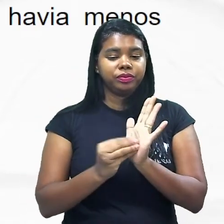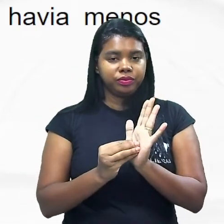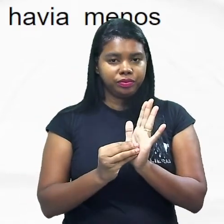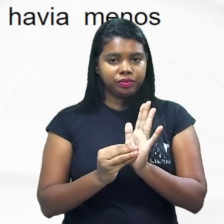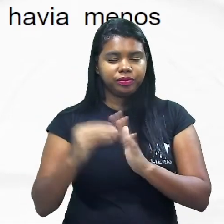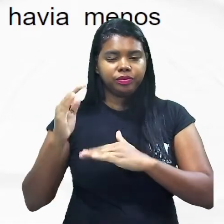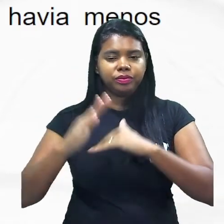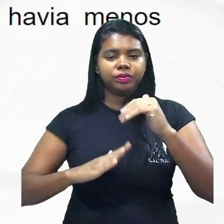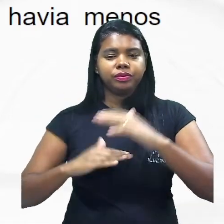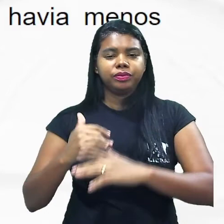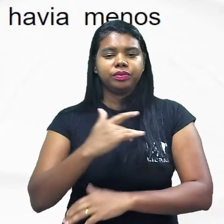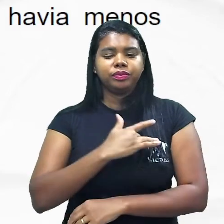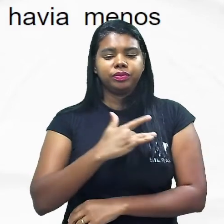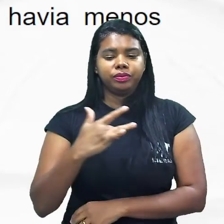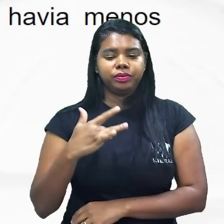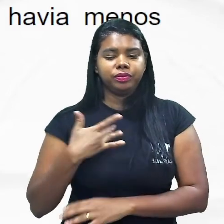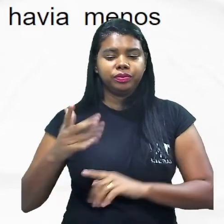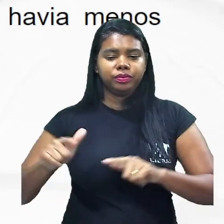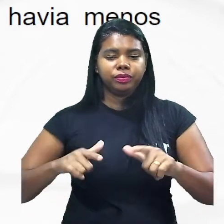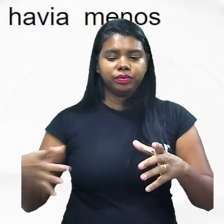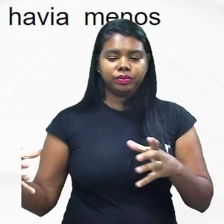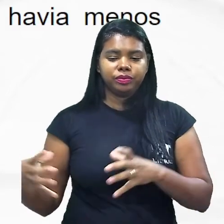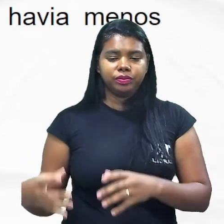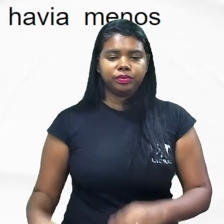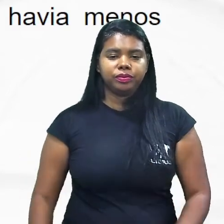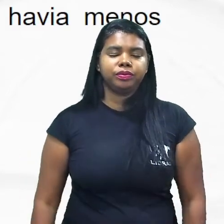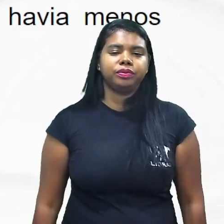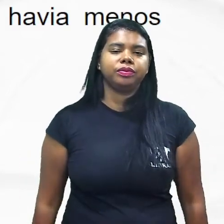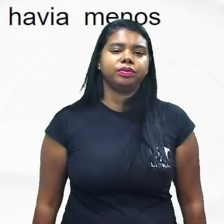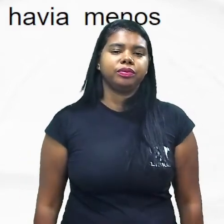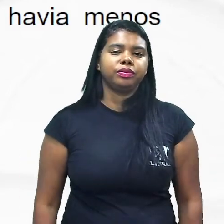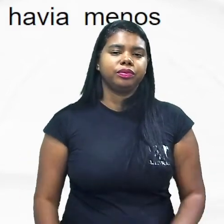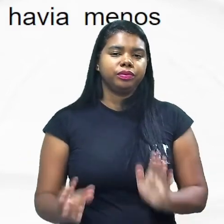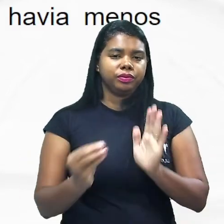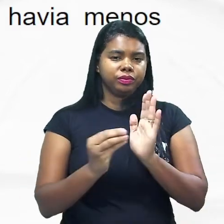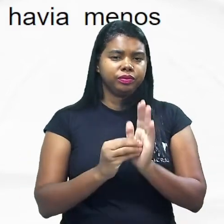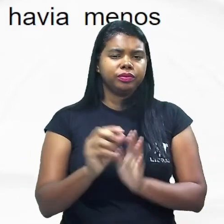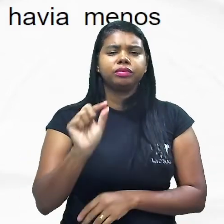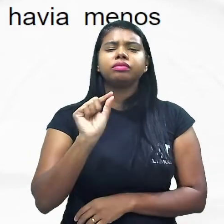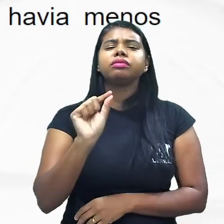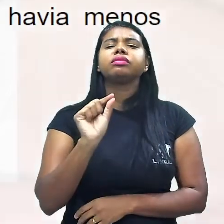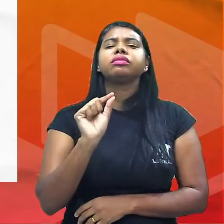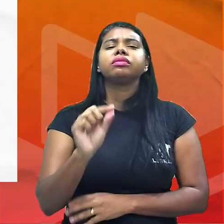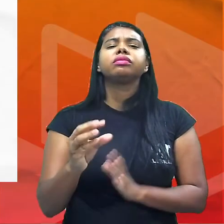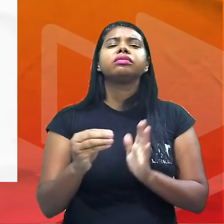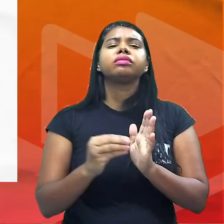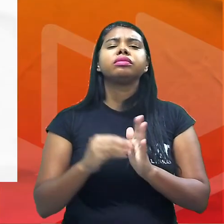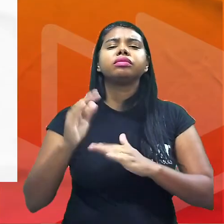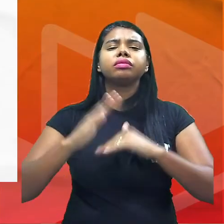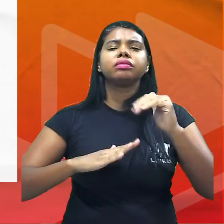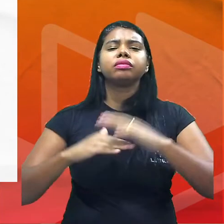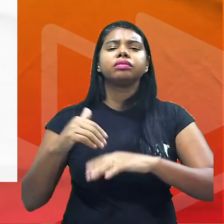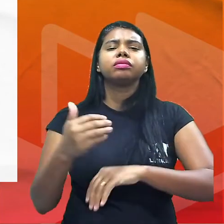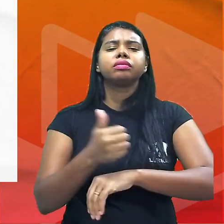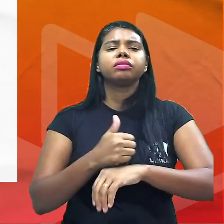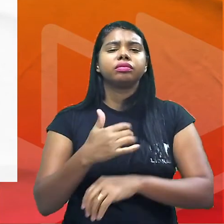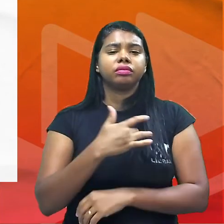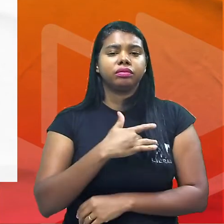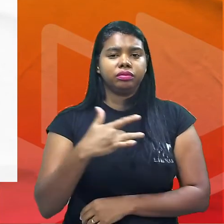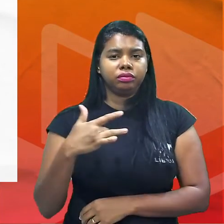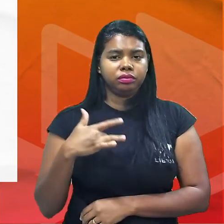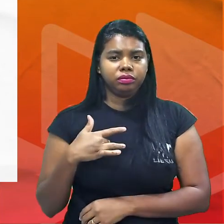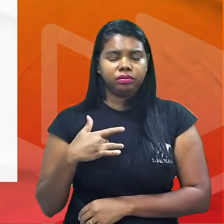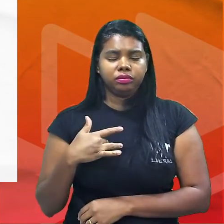saúde mais condições para o trabalho em equipe o verbo é falta o que é que falta aos profissionais de saúde? mais